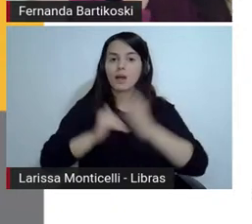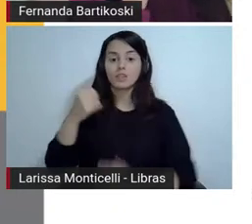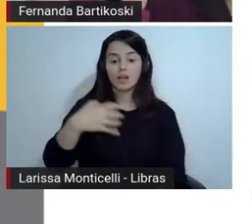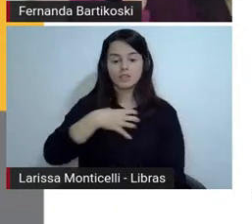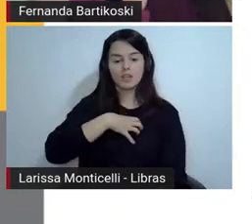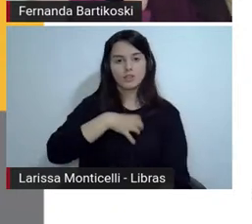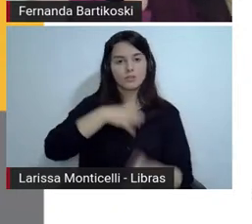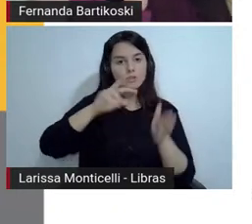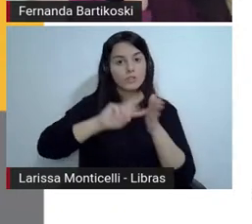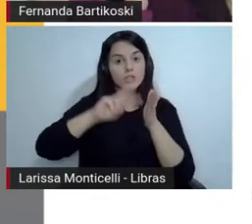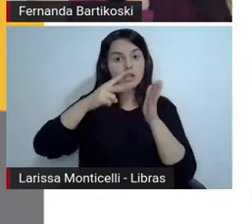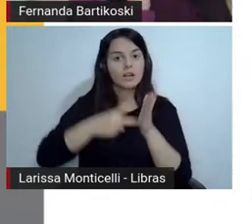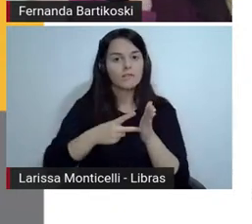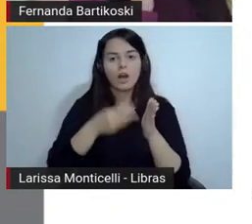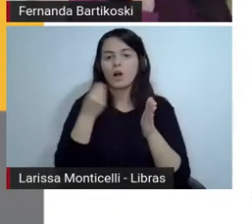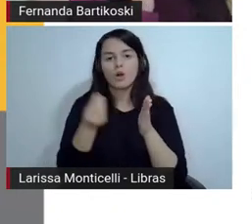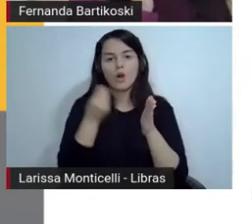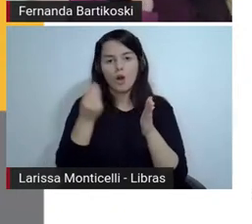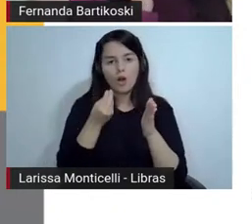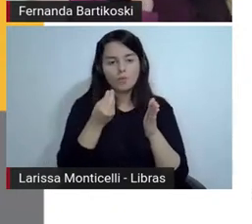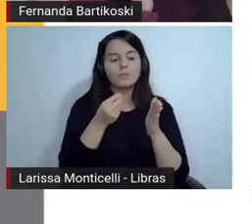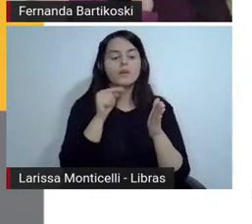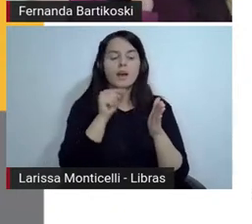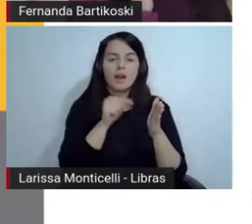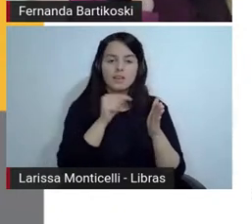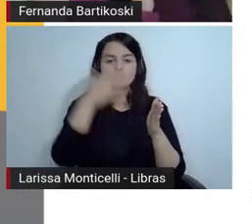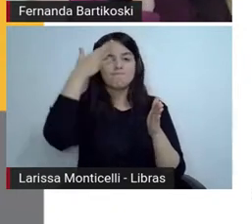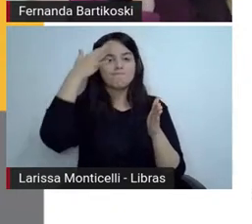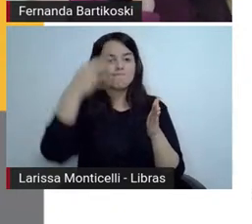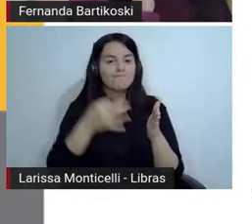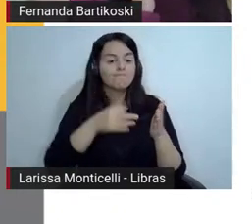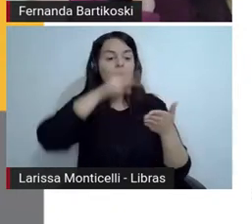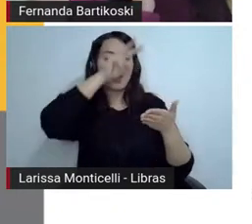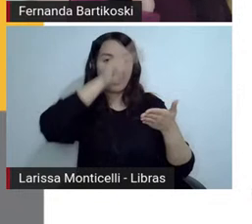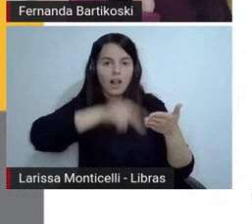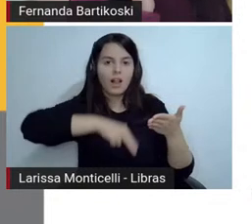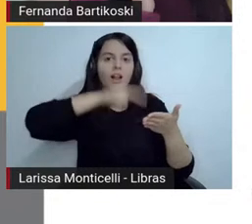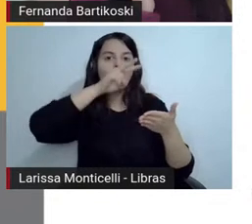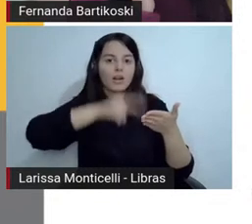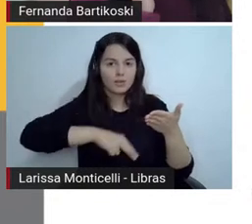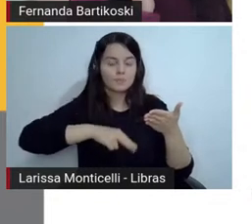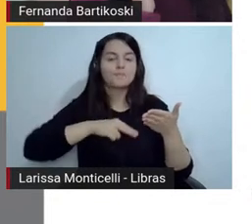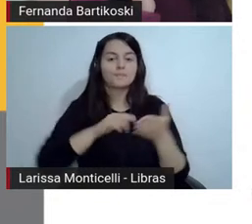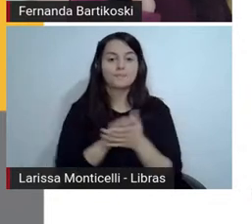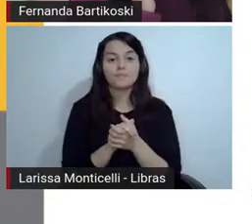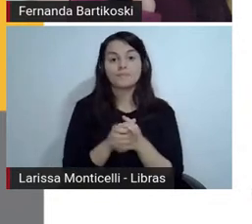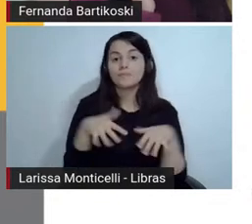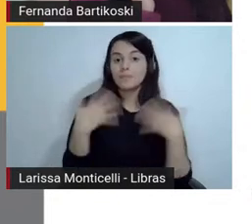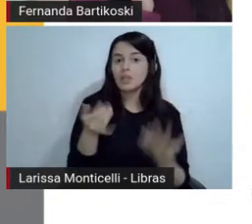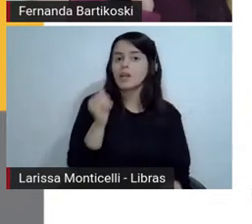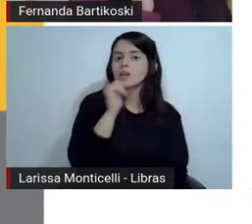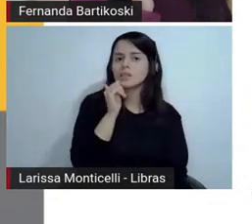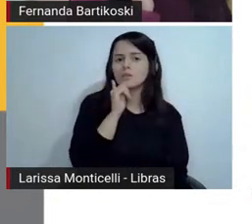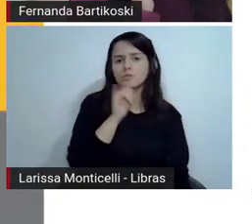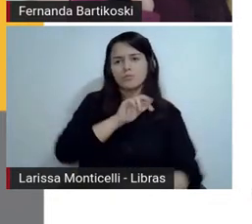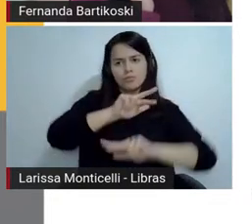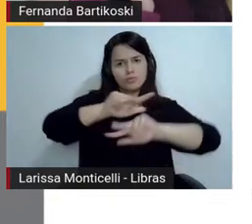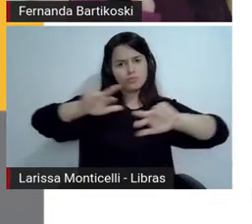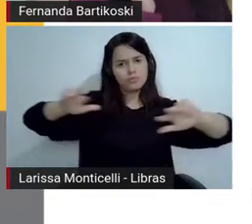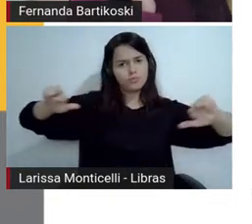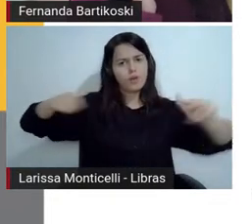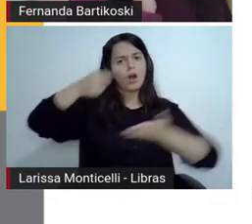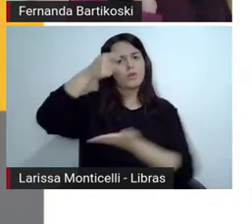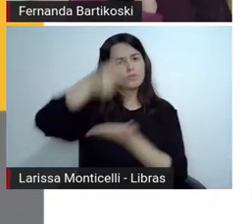optando por trazer essa perspectiva em detrimento de outros, né? Vários autores falam sobre a formação do